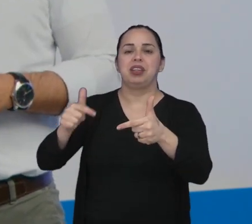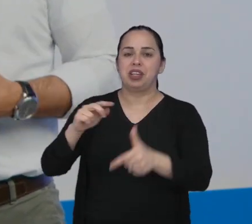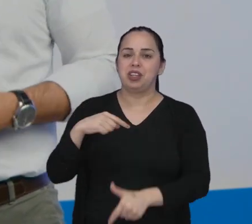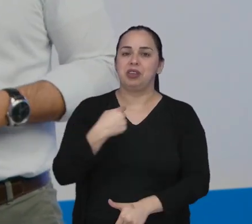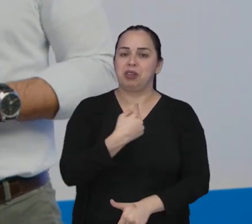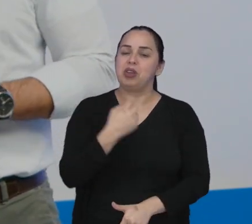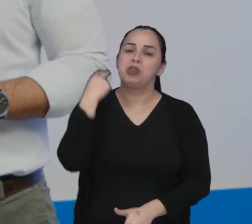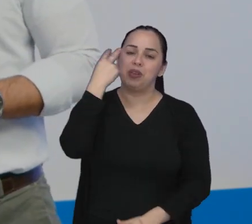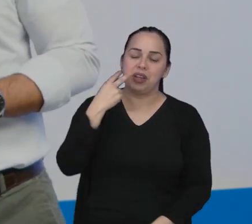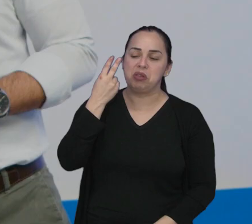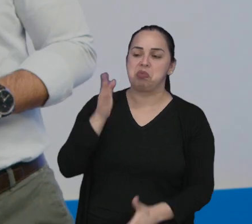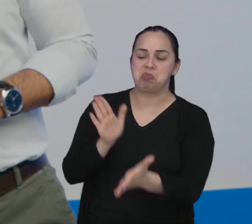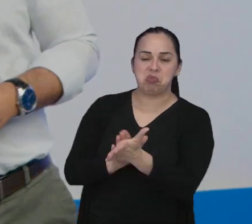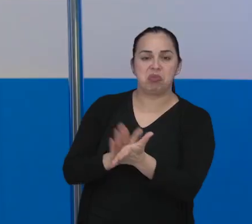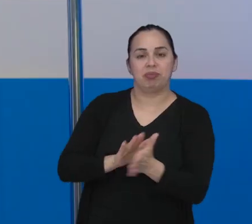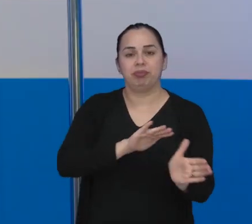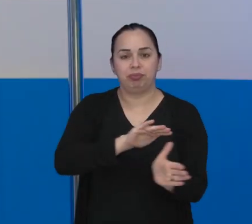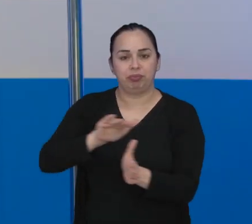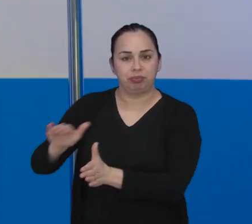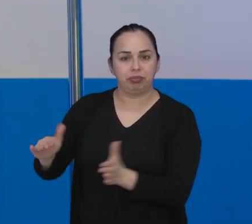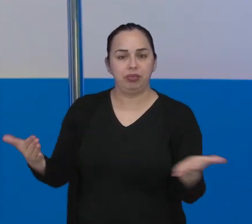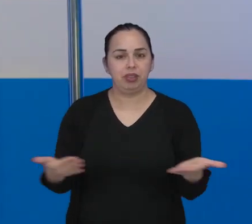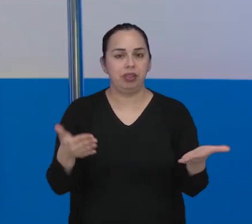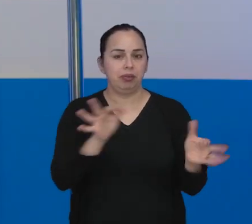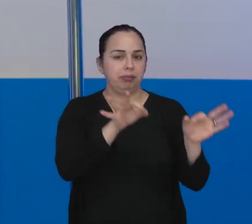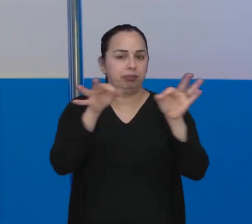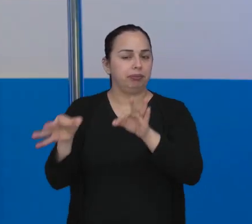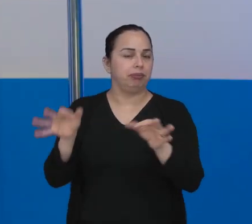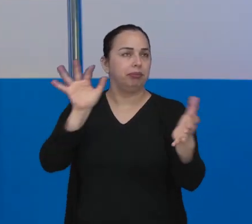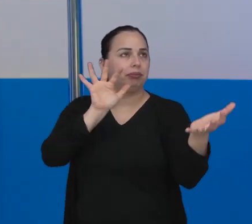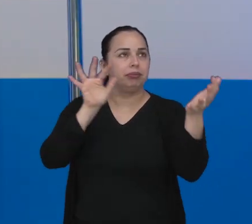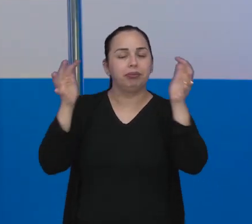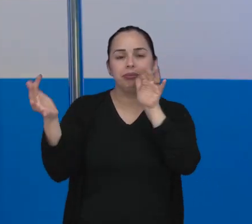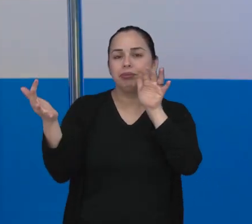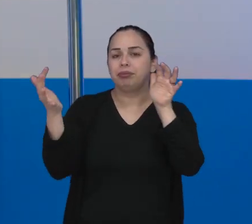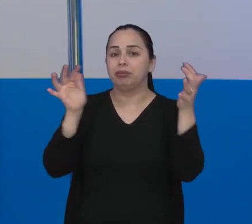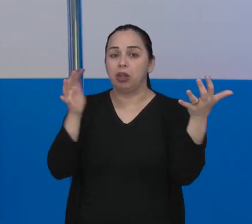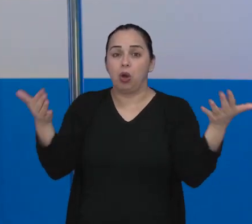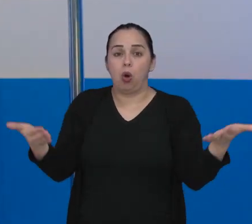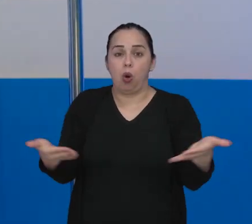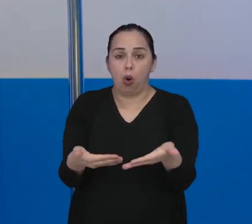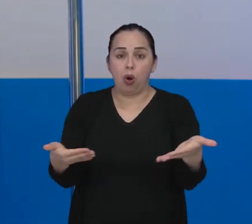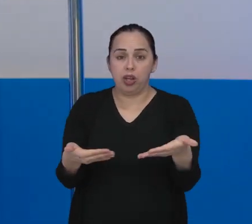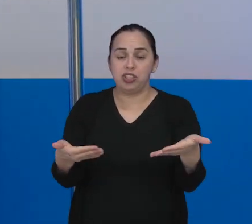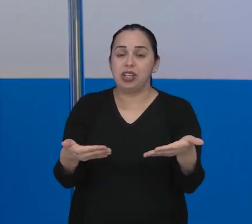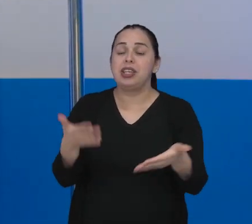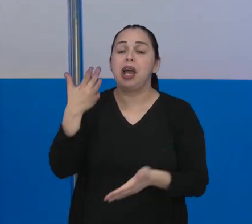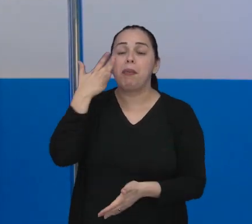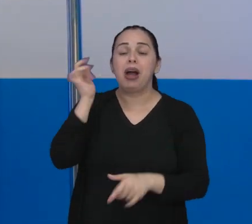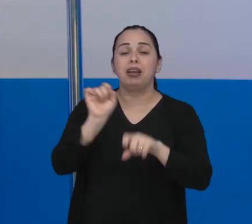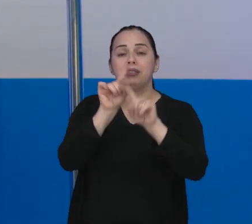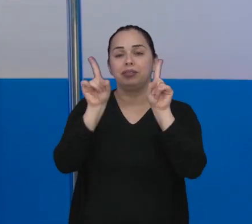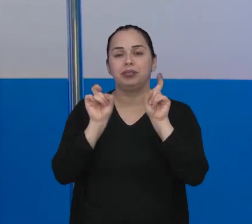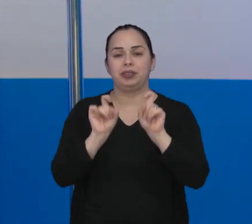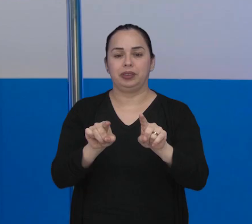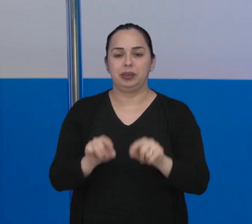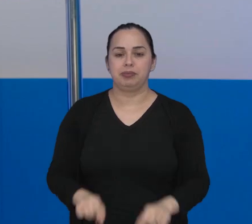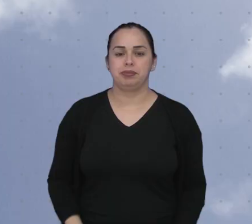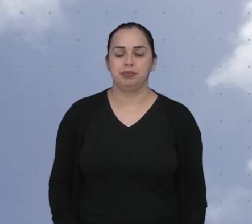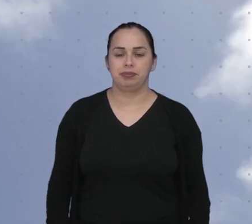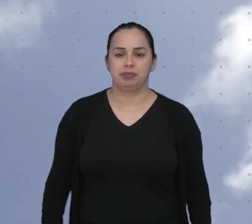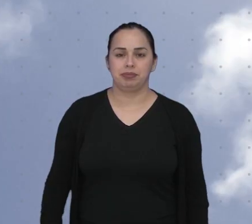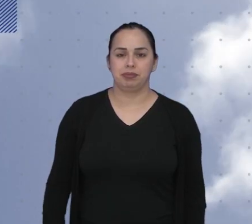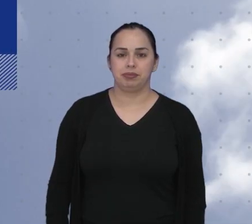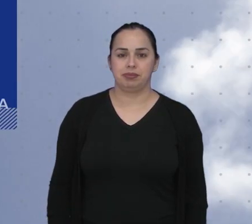e também pela Câmara. E a gente segue agora para acompanhar como fica o tempo na tarde desta terça e também amanhã.